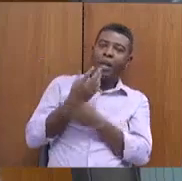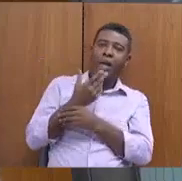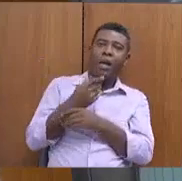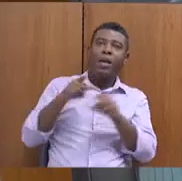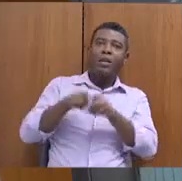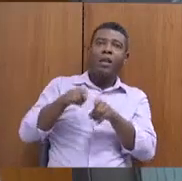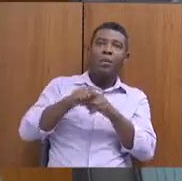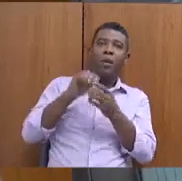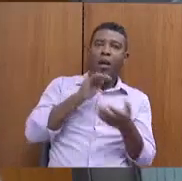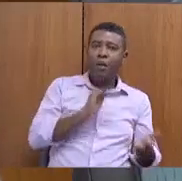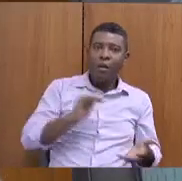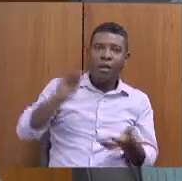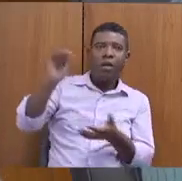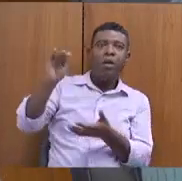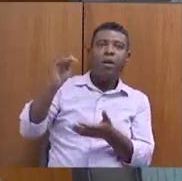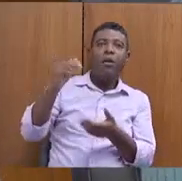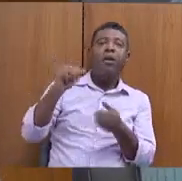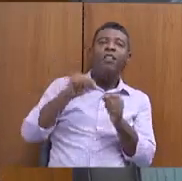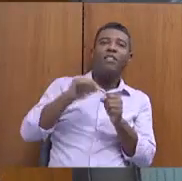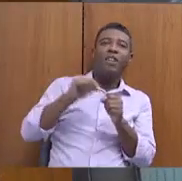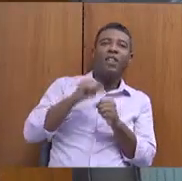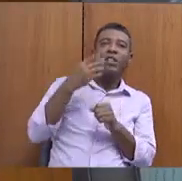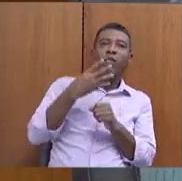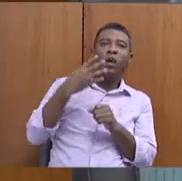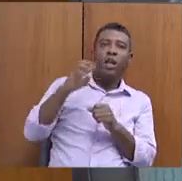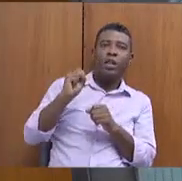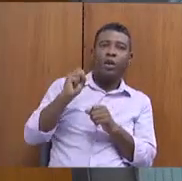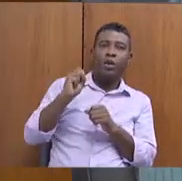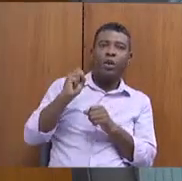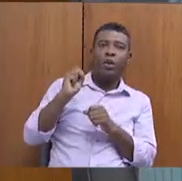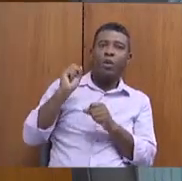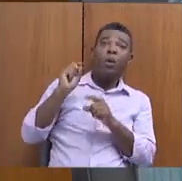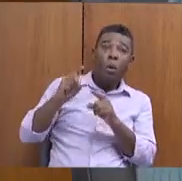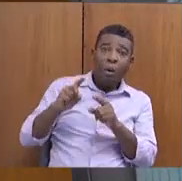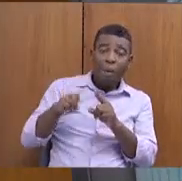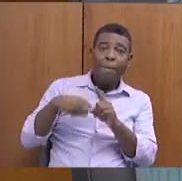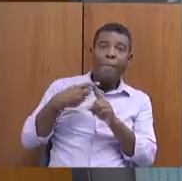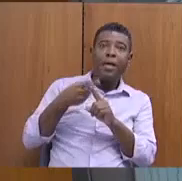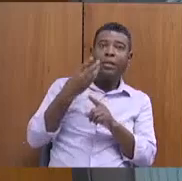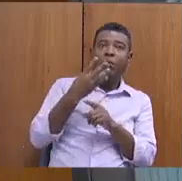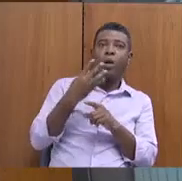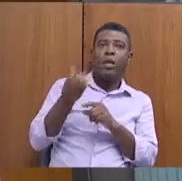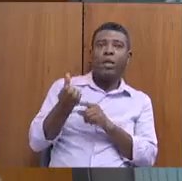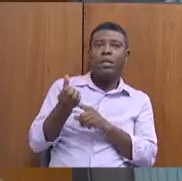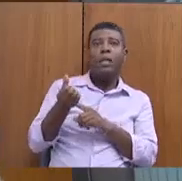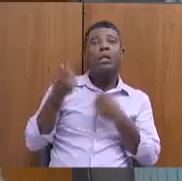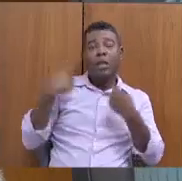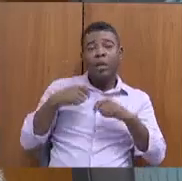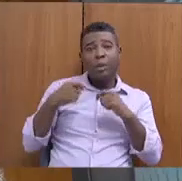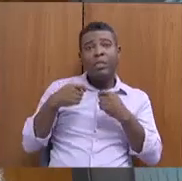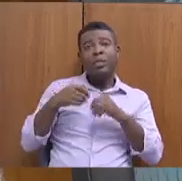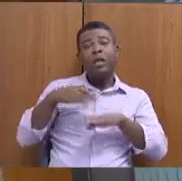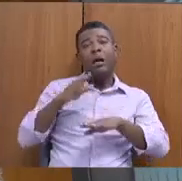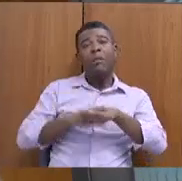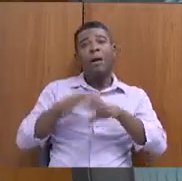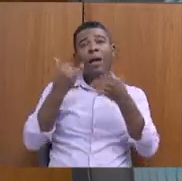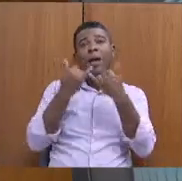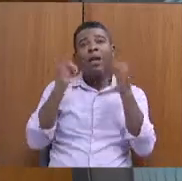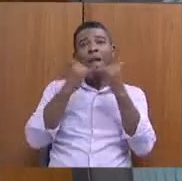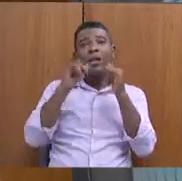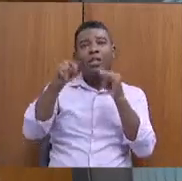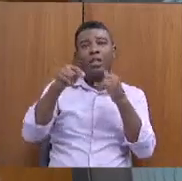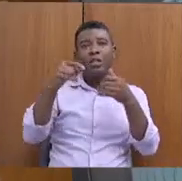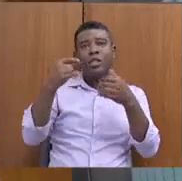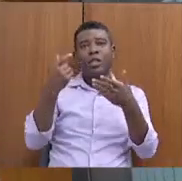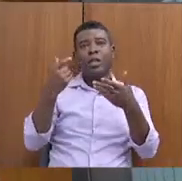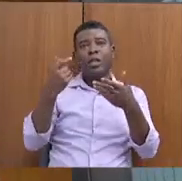Nós fizemos 48 e mais, estamos fazendo 46 e precisamos, inclusive, de energização disso, que isso é